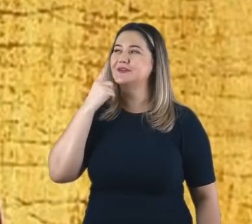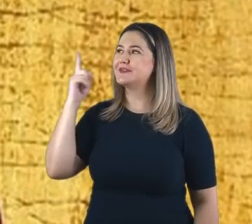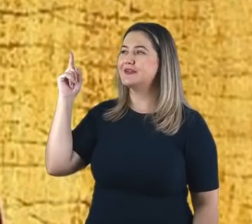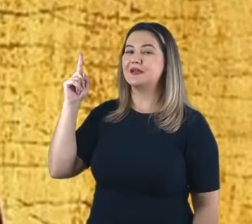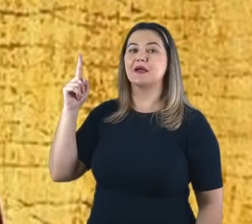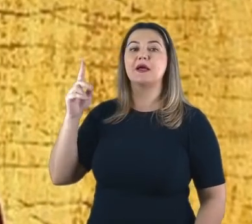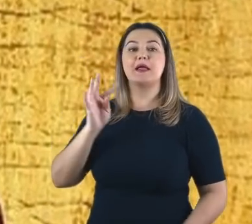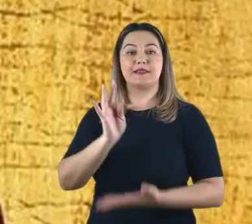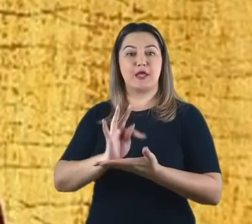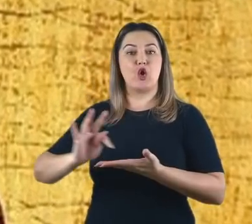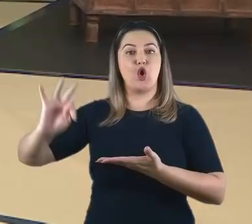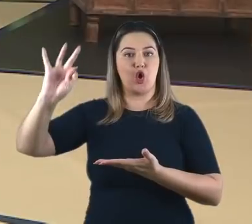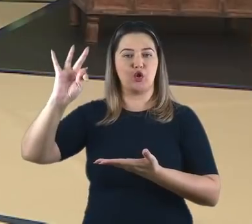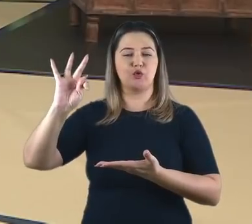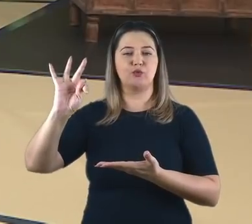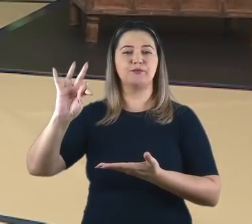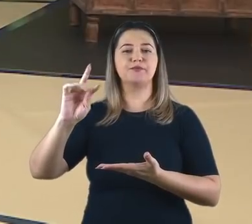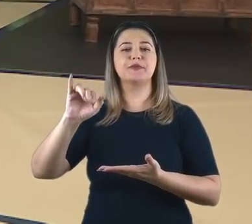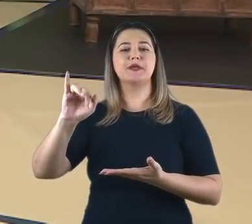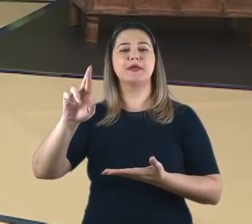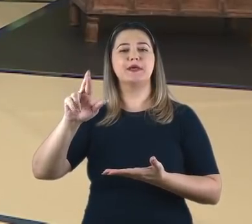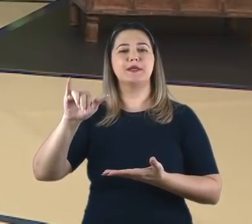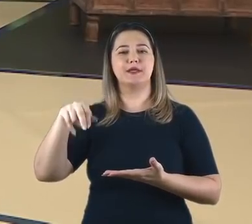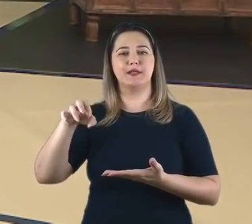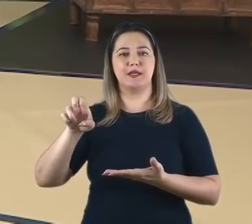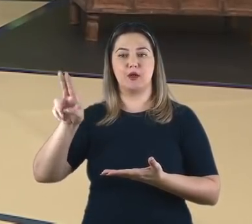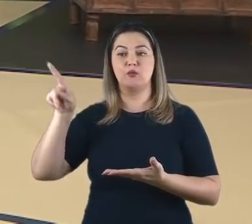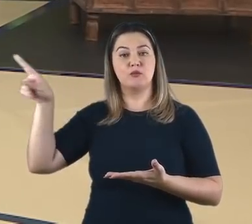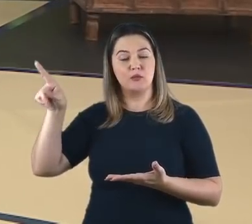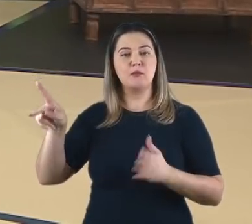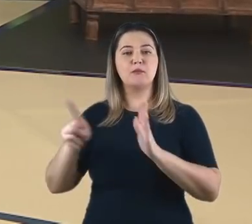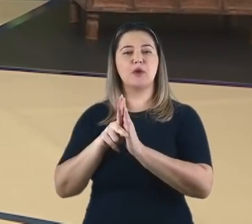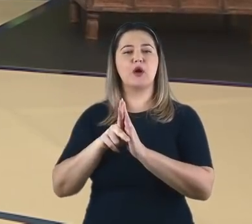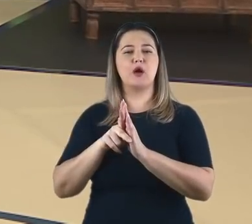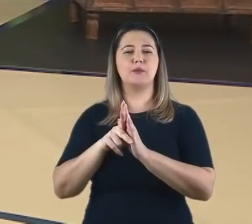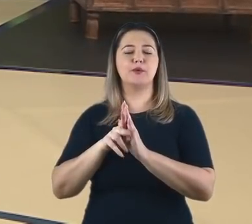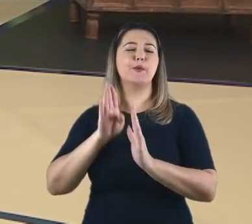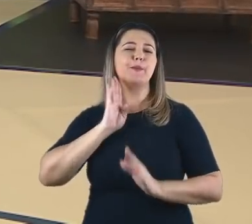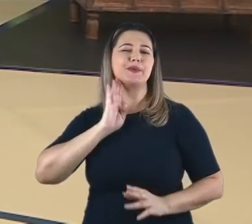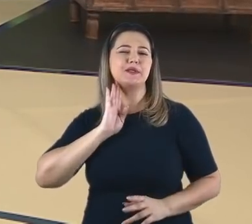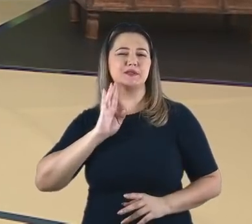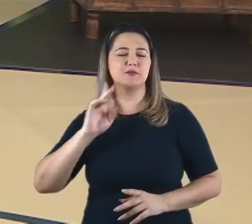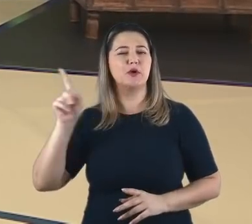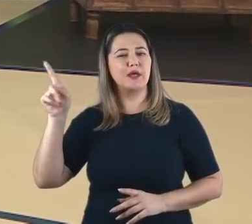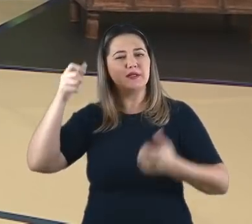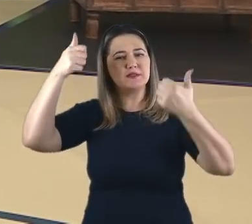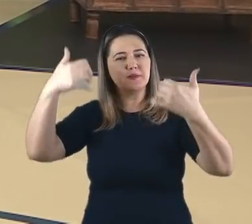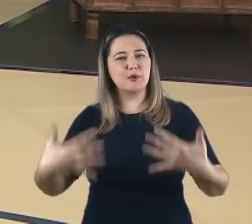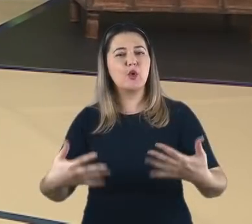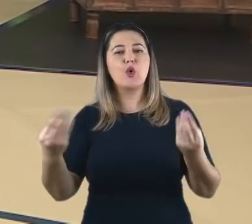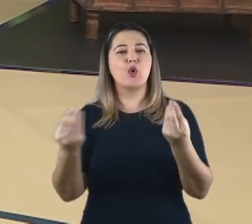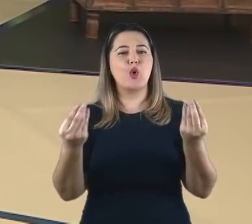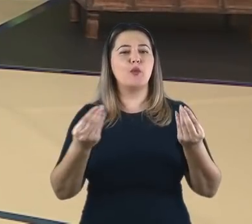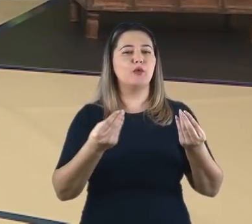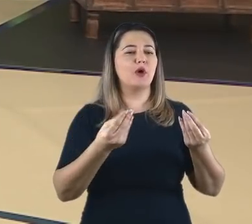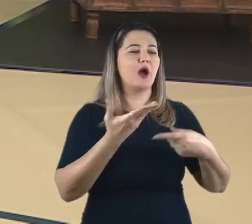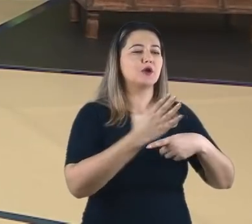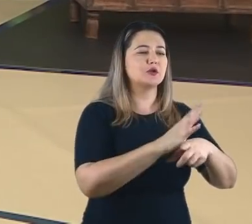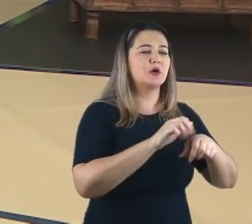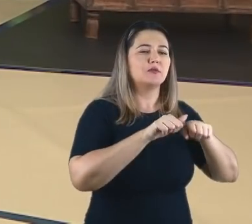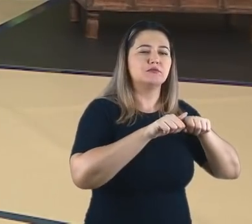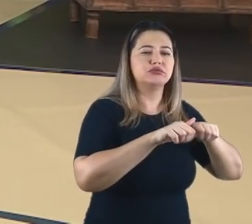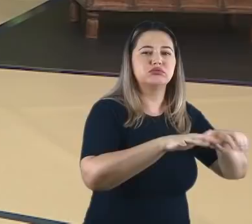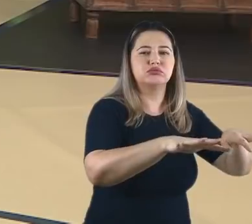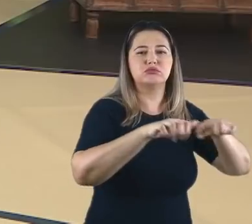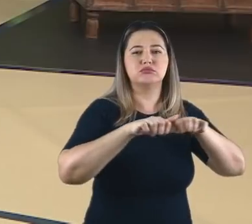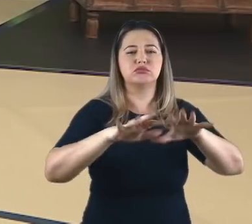chamado Irineu de Lyon. Ele foi um bispo grego conhecido por seu papel na orientação e expansão de comunidades cristãs